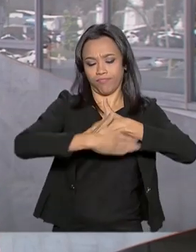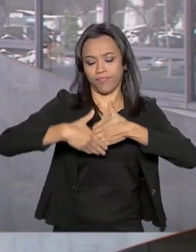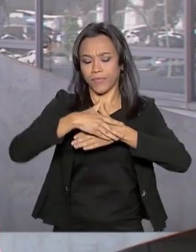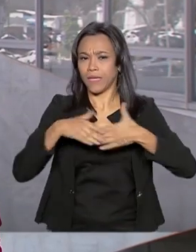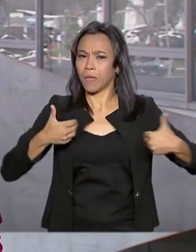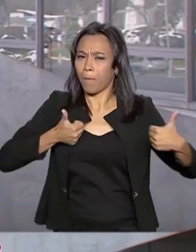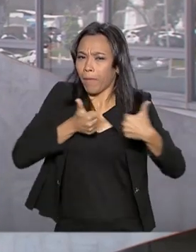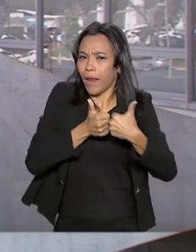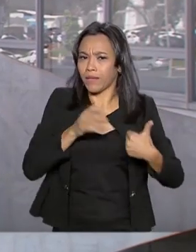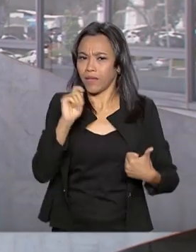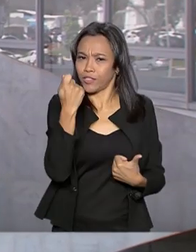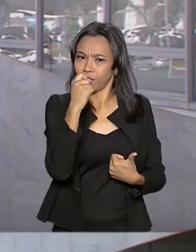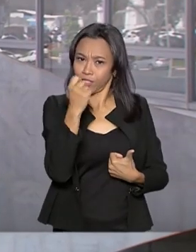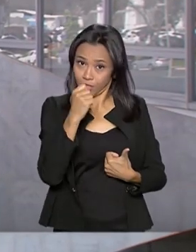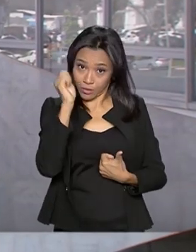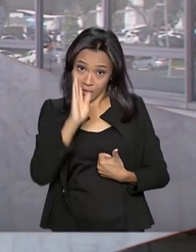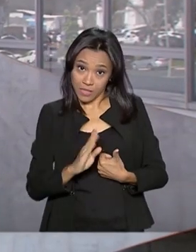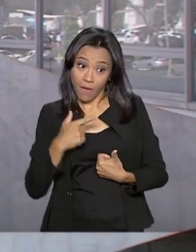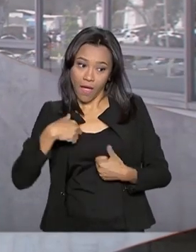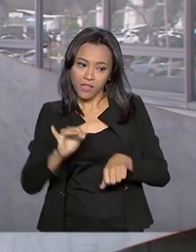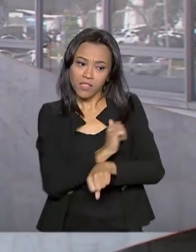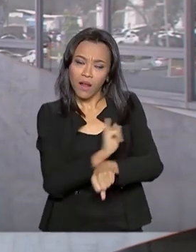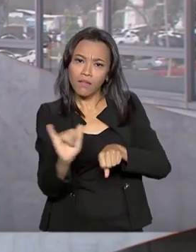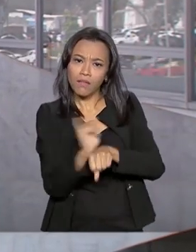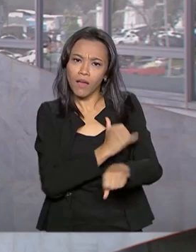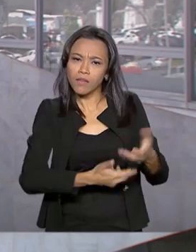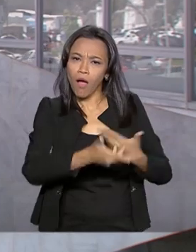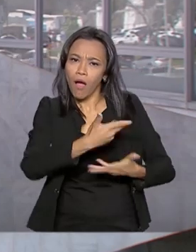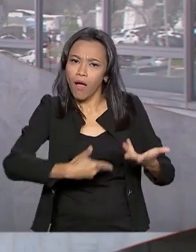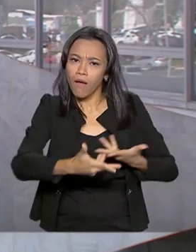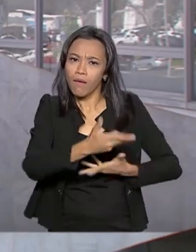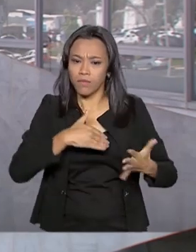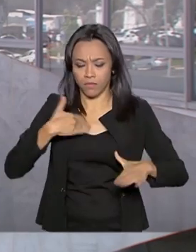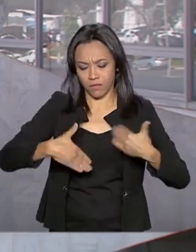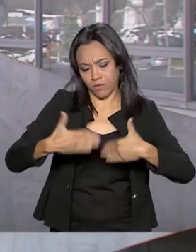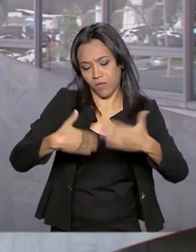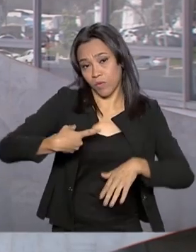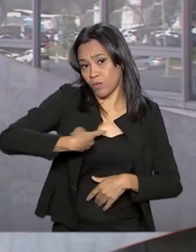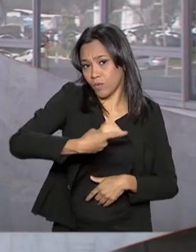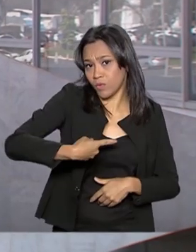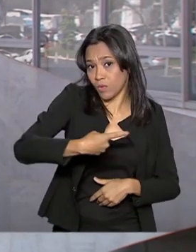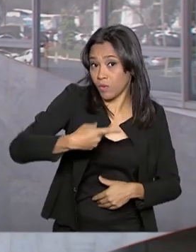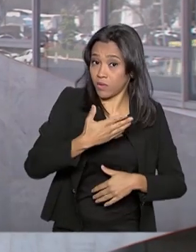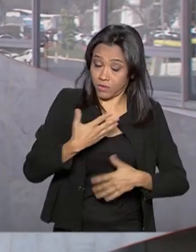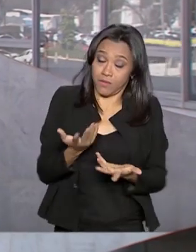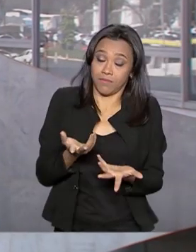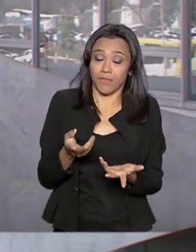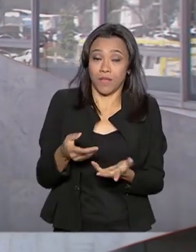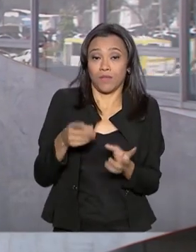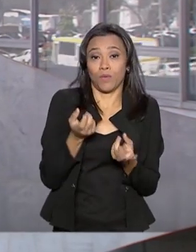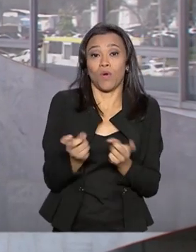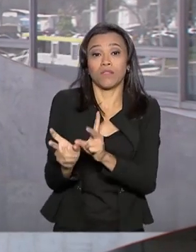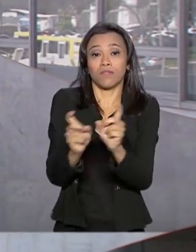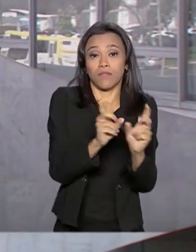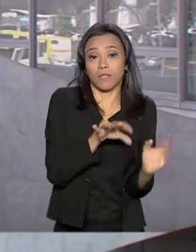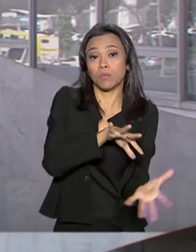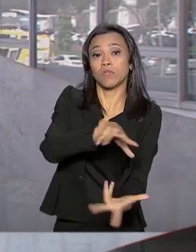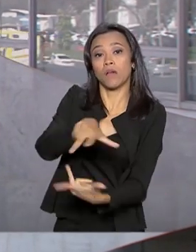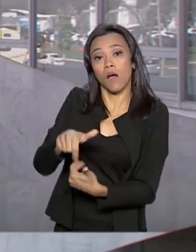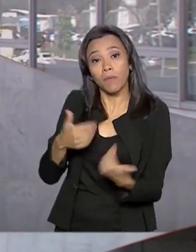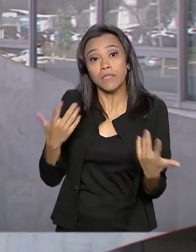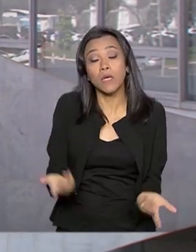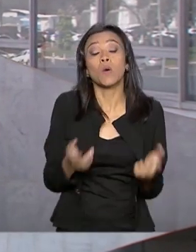Argentina é estratégica para o crescimento dos dois países no mercado mundial. E em janeiro,